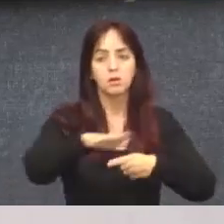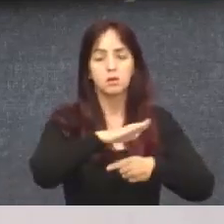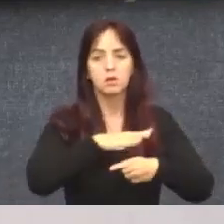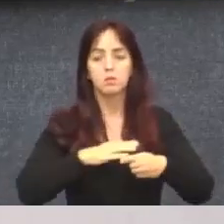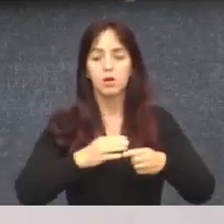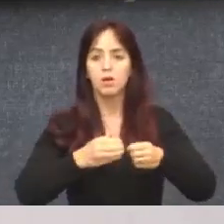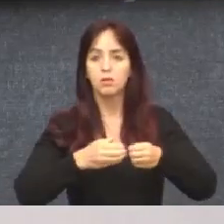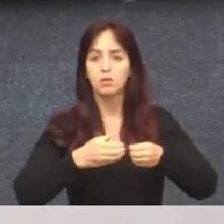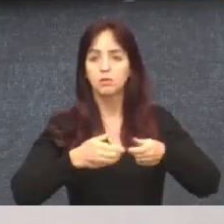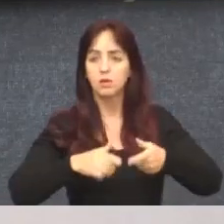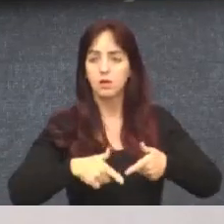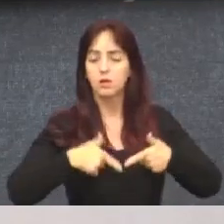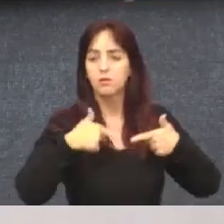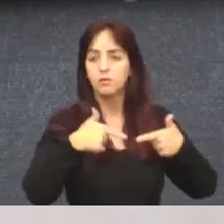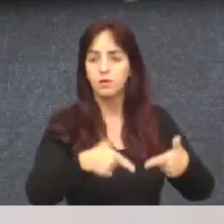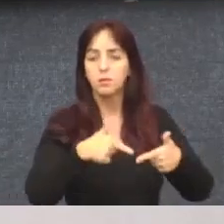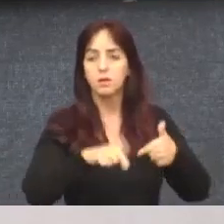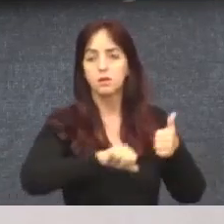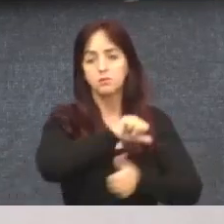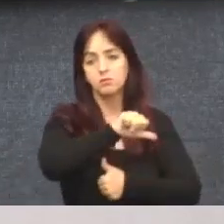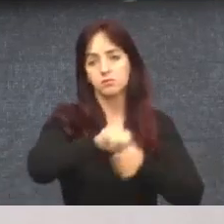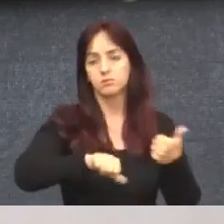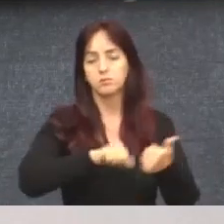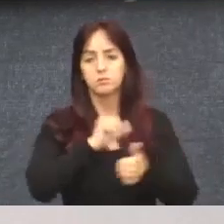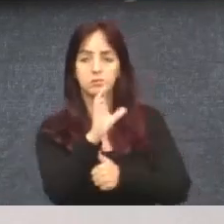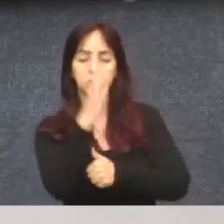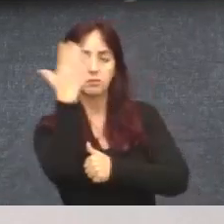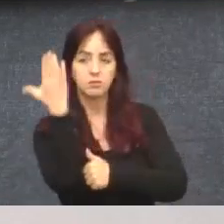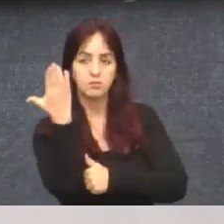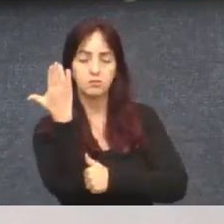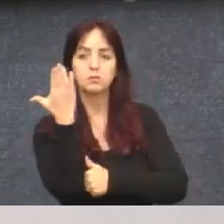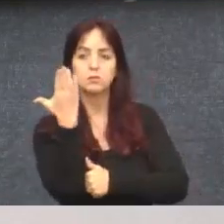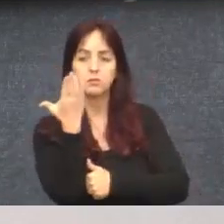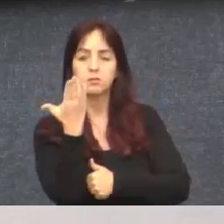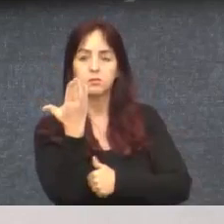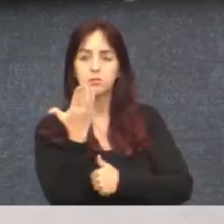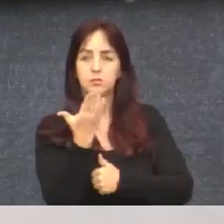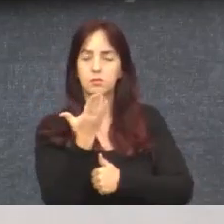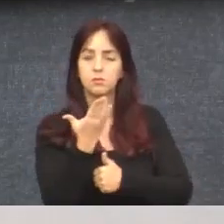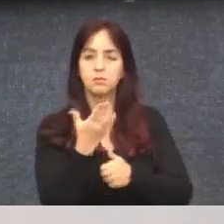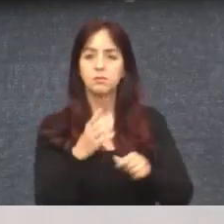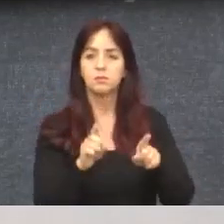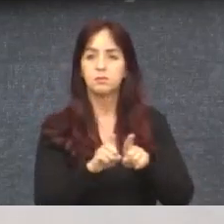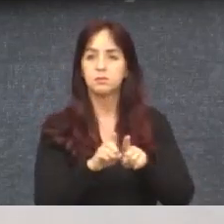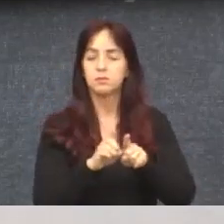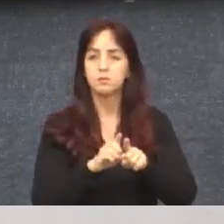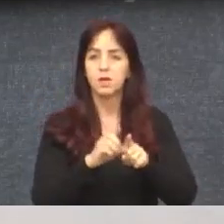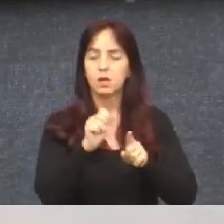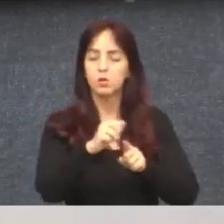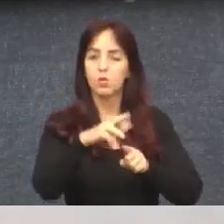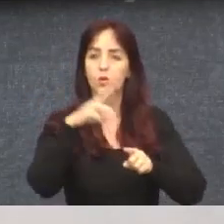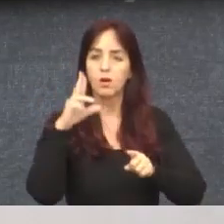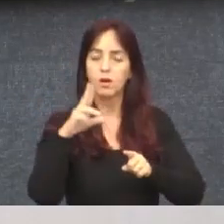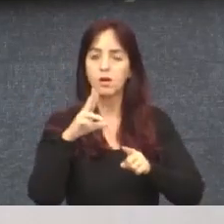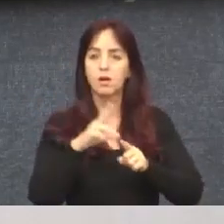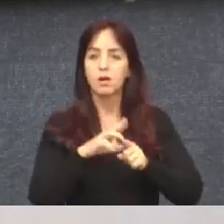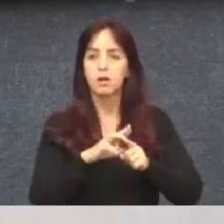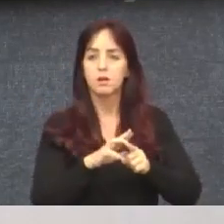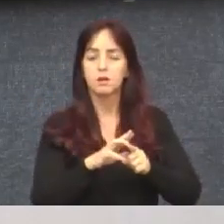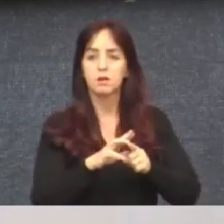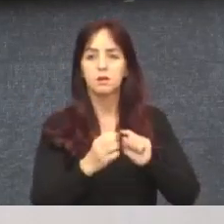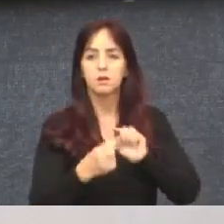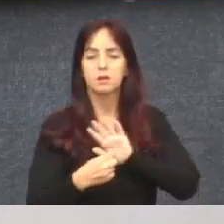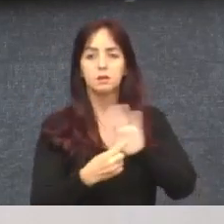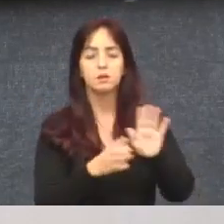enfrentamento das mudanças climáticas e de melhoria de qualidade do ar, coro, um terço da Câmara, membro